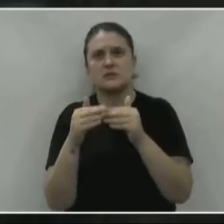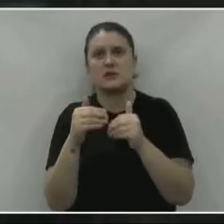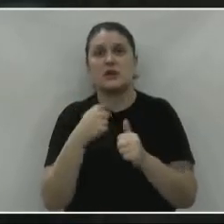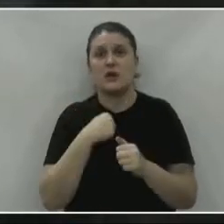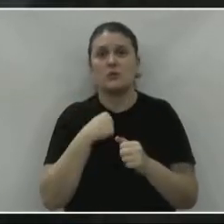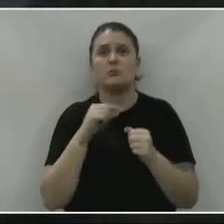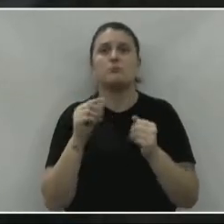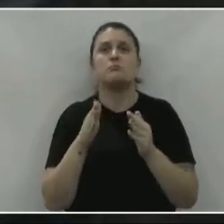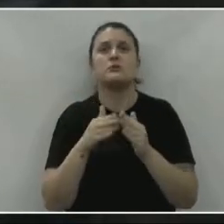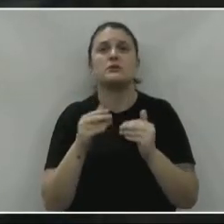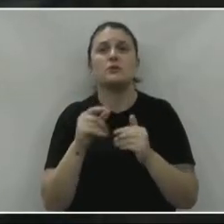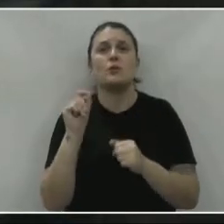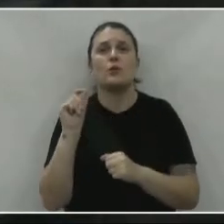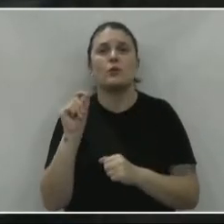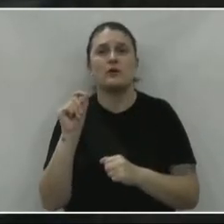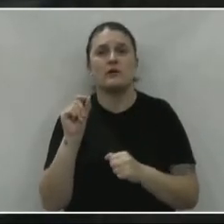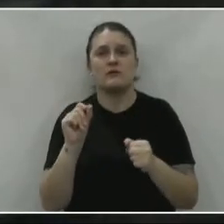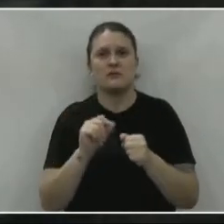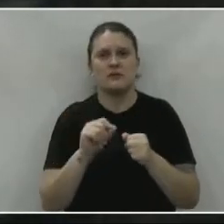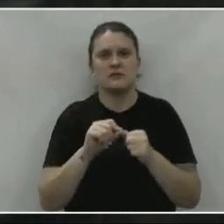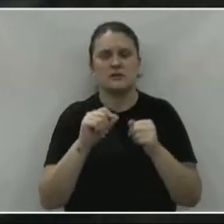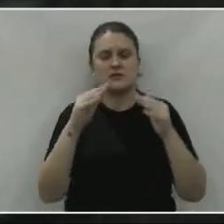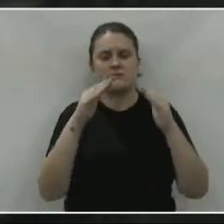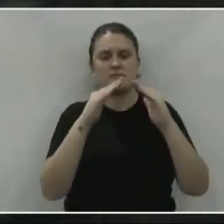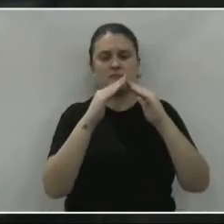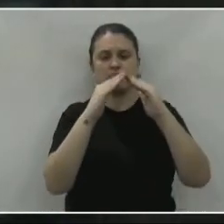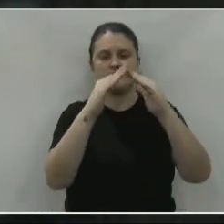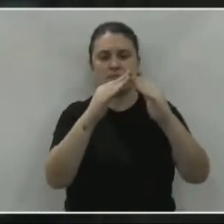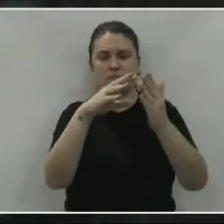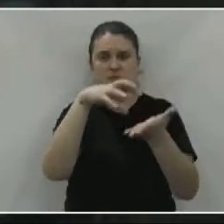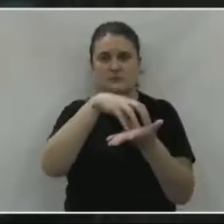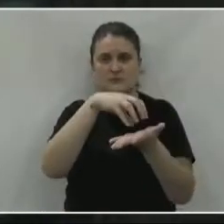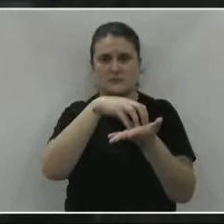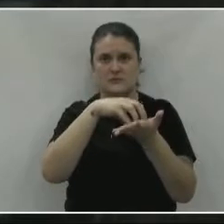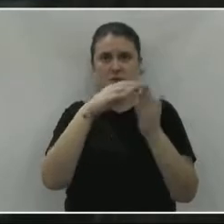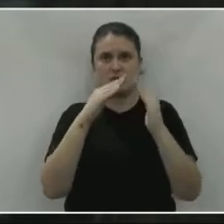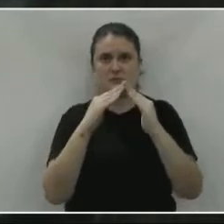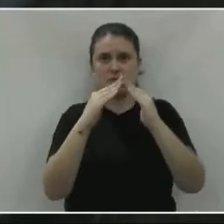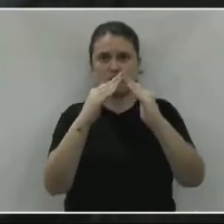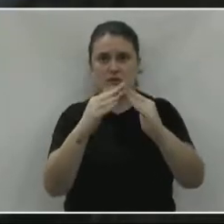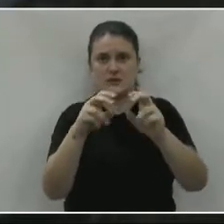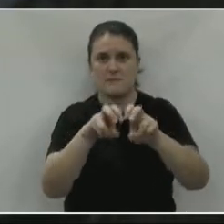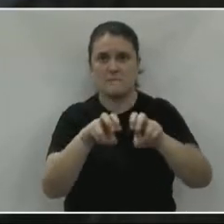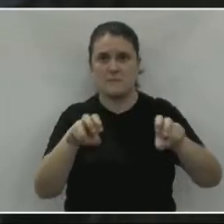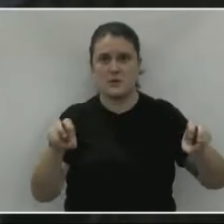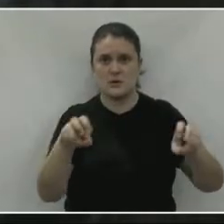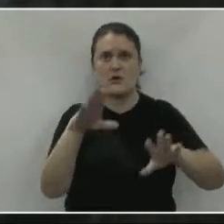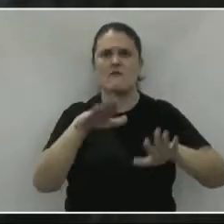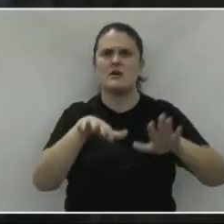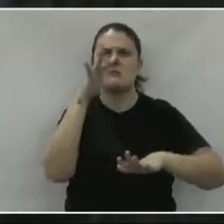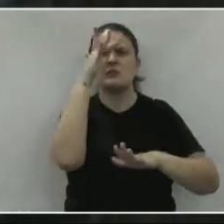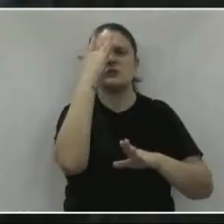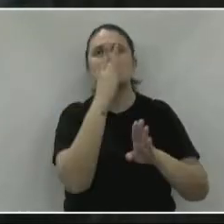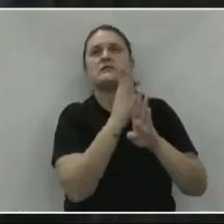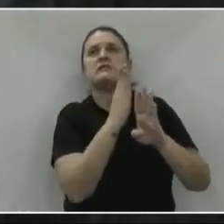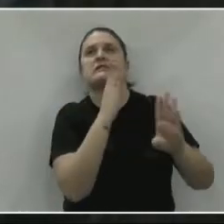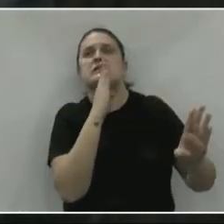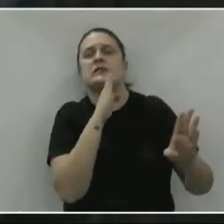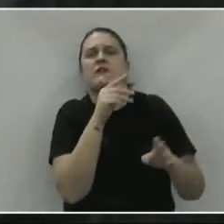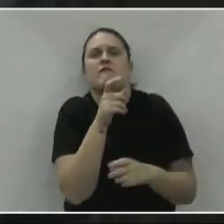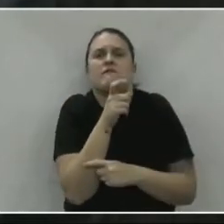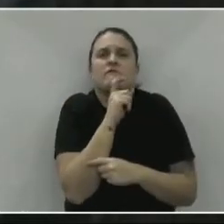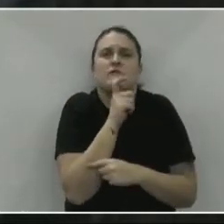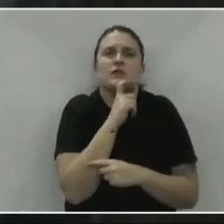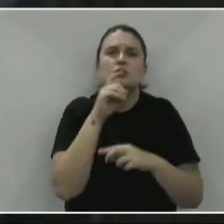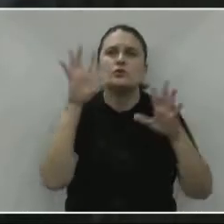meu pedido? Para que seja feita a cobertura na frente dos postos de saúde. As pessoas estão lá esperando as fichas no sereno, na